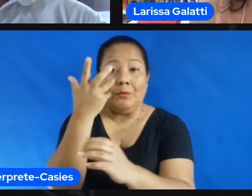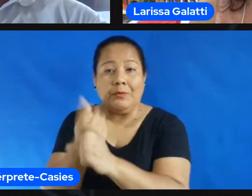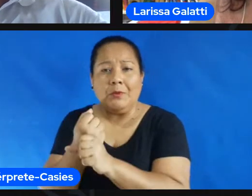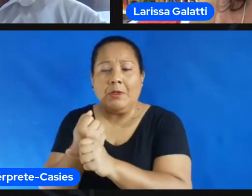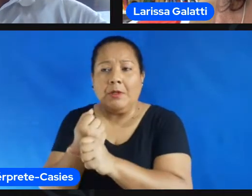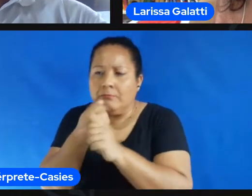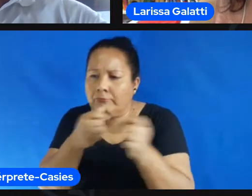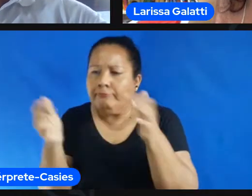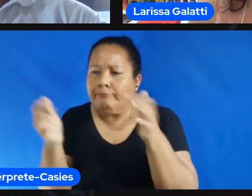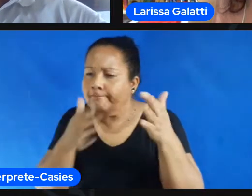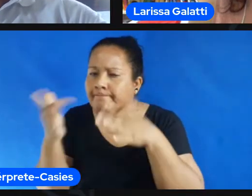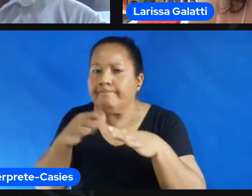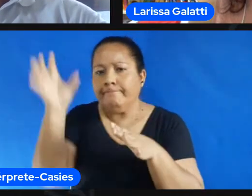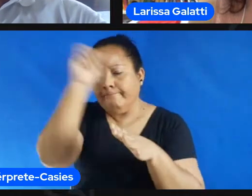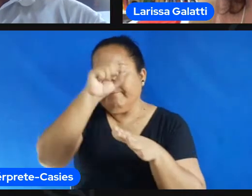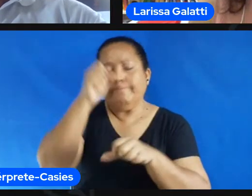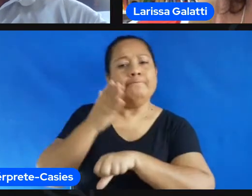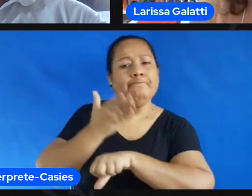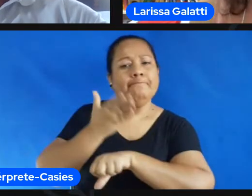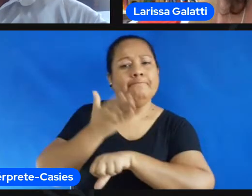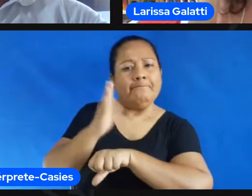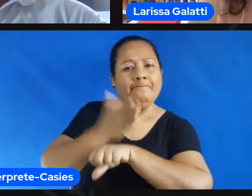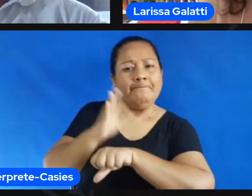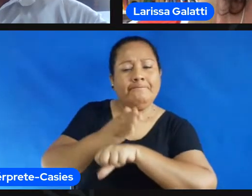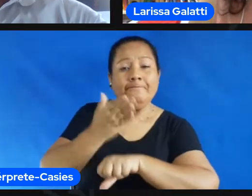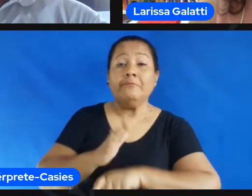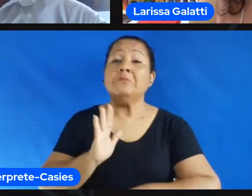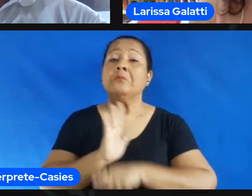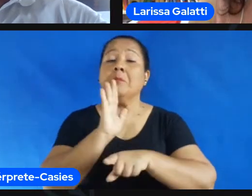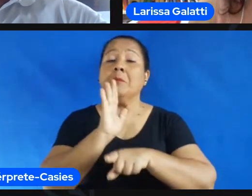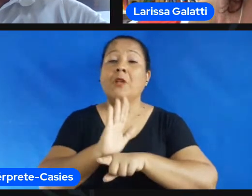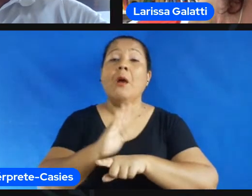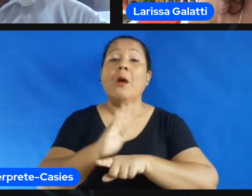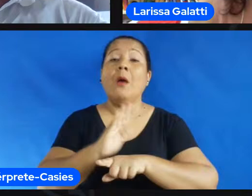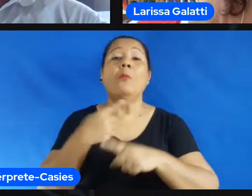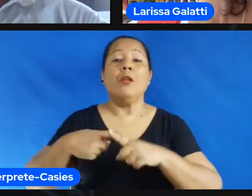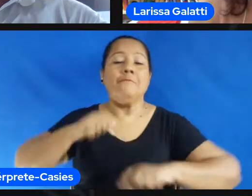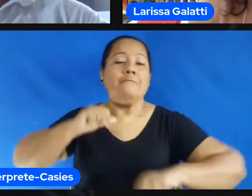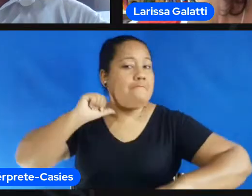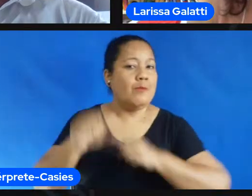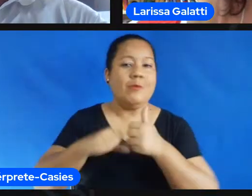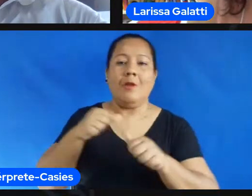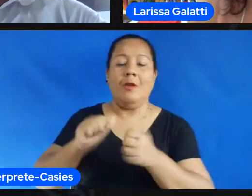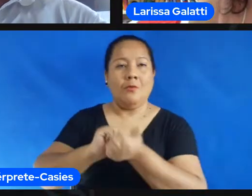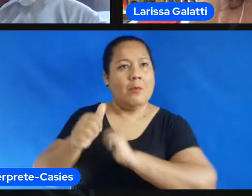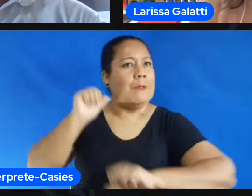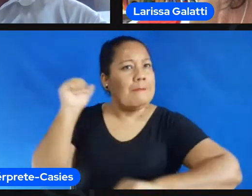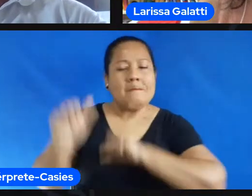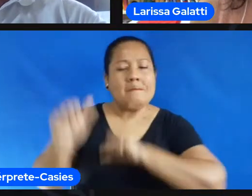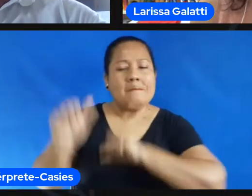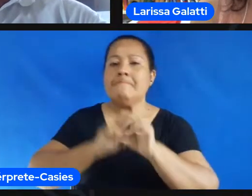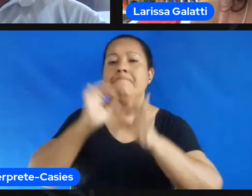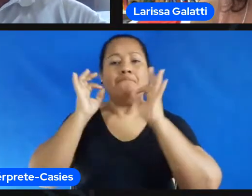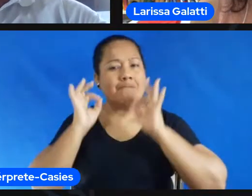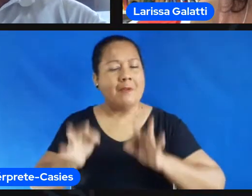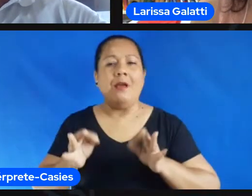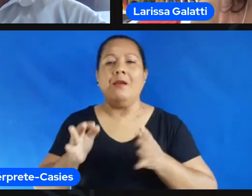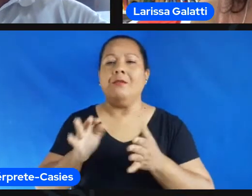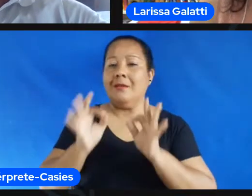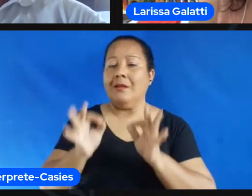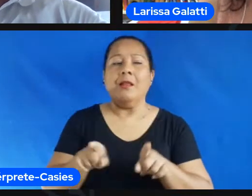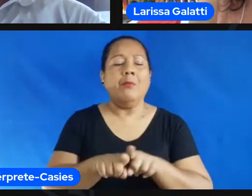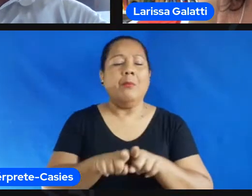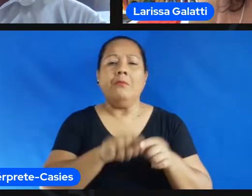que vão nos dando essa expectativa de mudança como você disse o esporte tá mudando tanto né as metodologias também